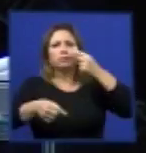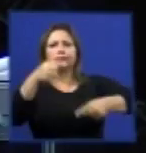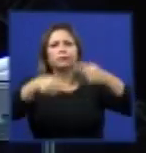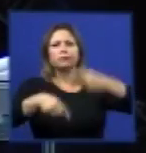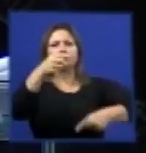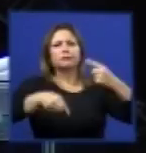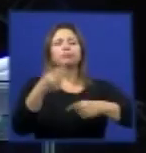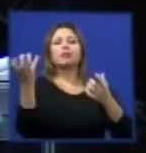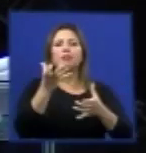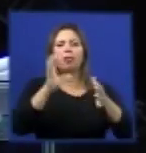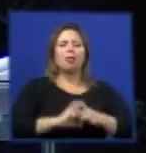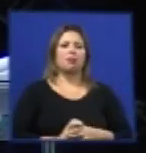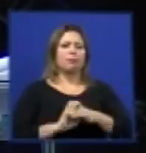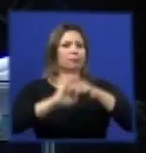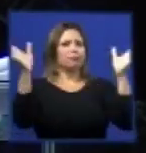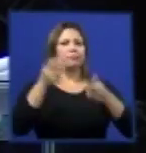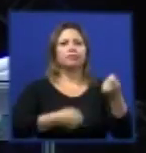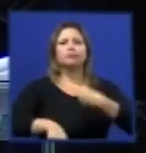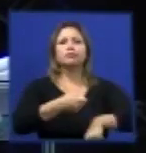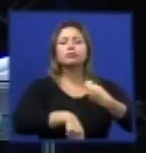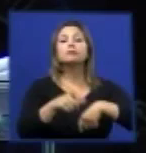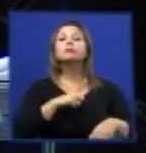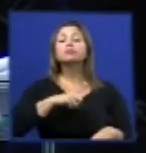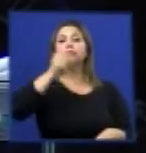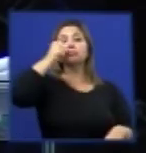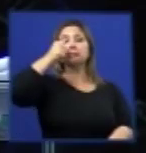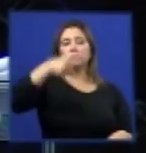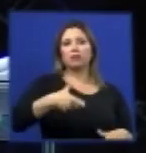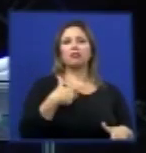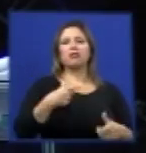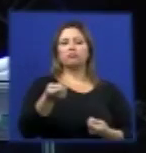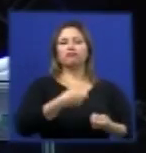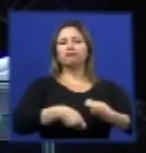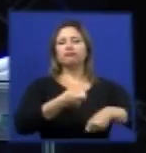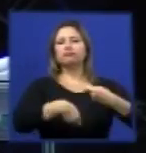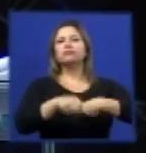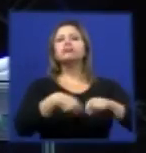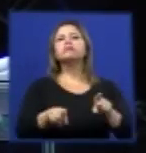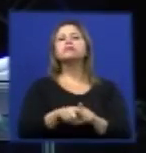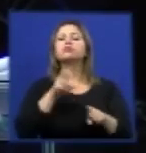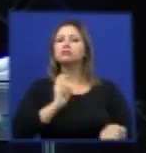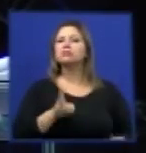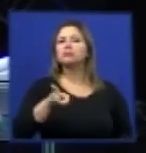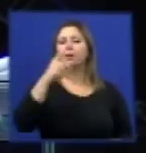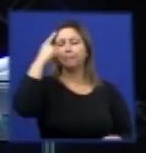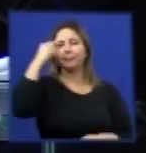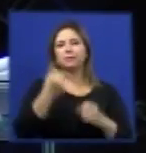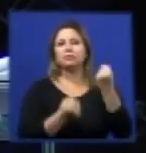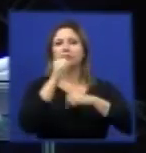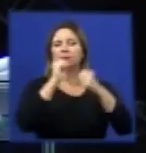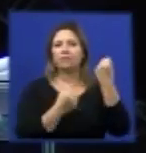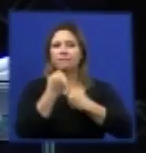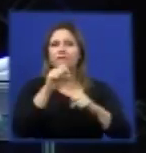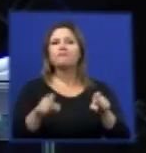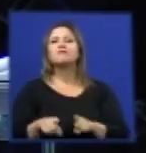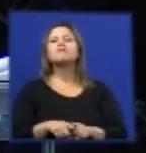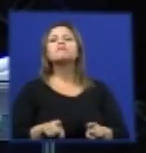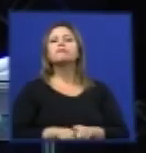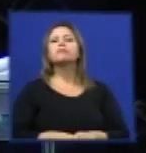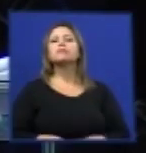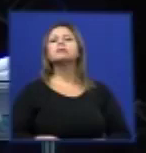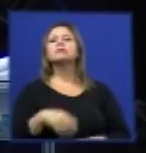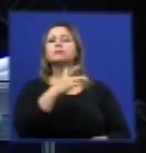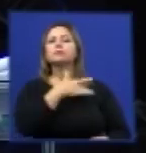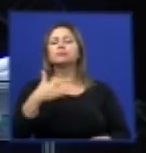comercial. Entretanto, há interesses visíveis não só no que se refere à indústria nacional, mas no que se refere também